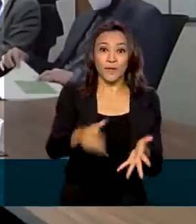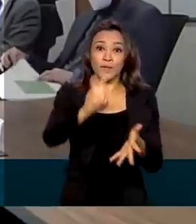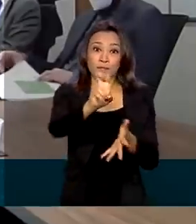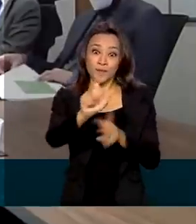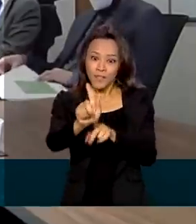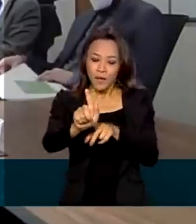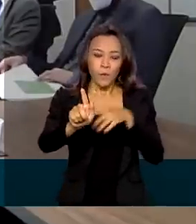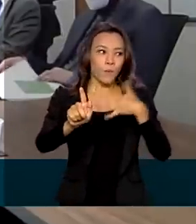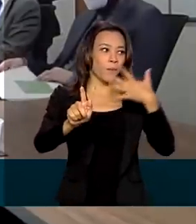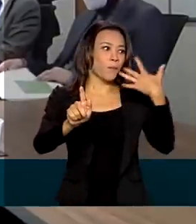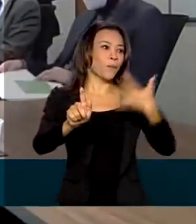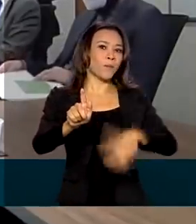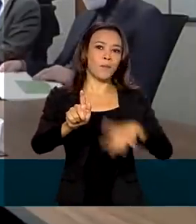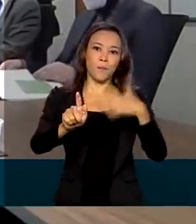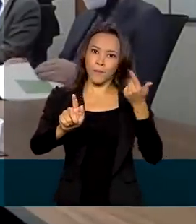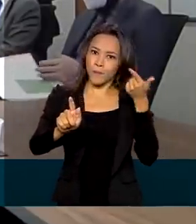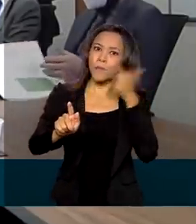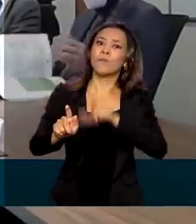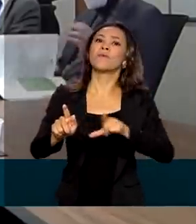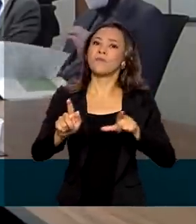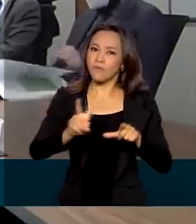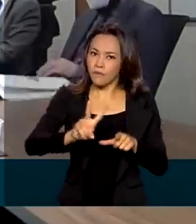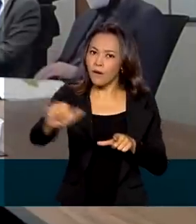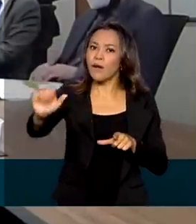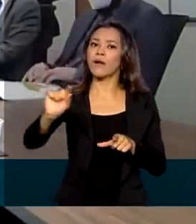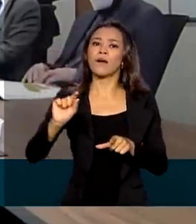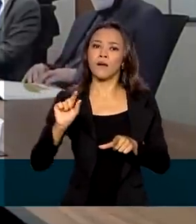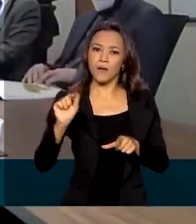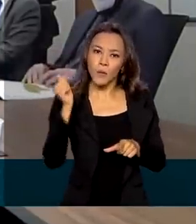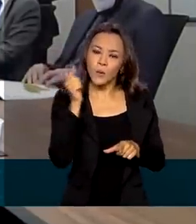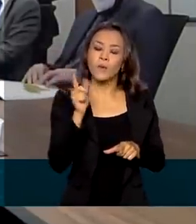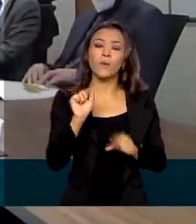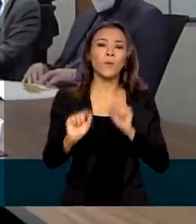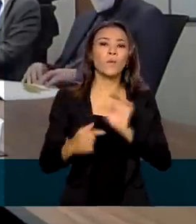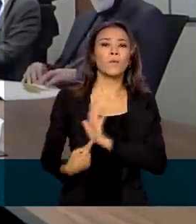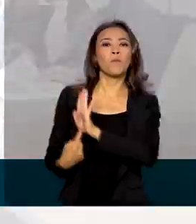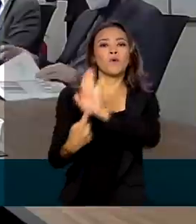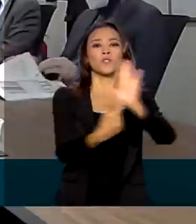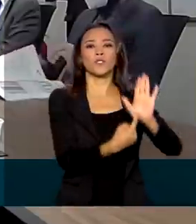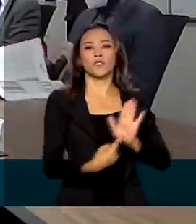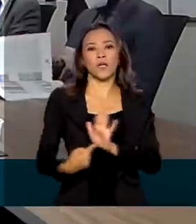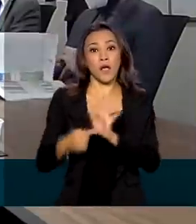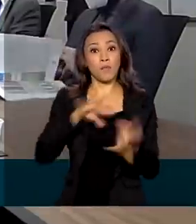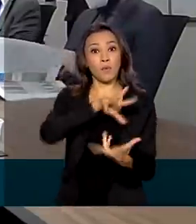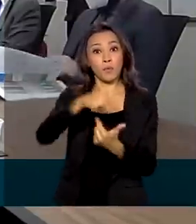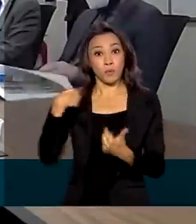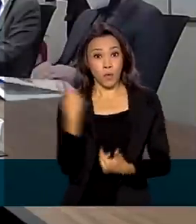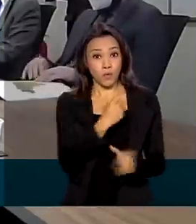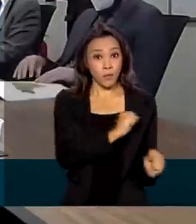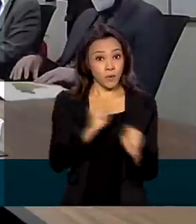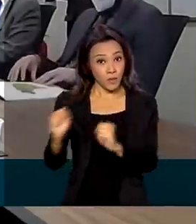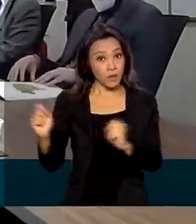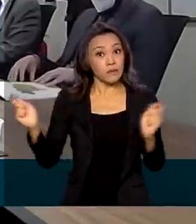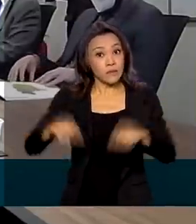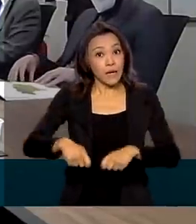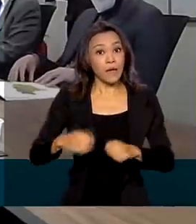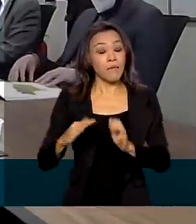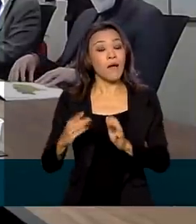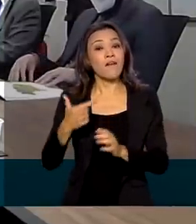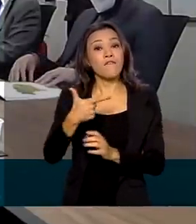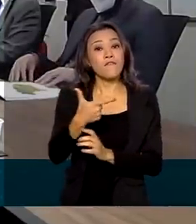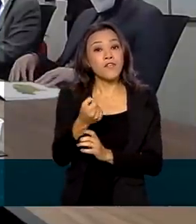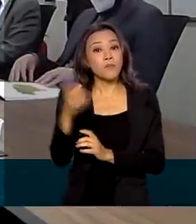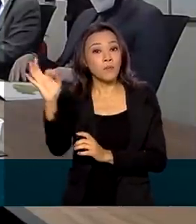a gente vai conseguir mostrar realmente ao mundo o nosso poder. Nós podemos crescer até 20% ao ano